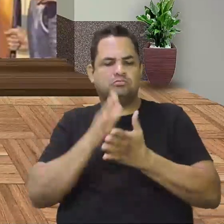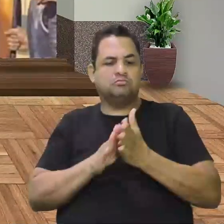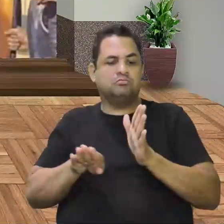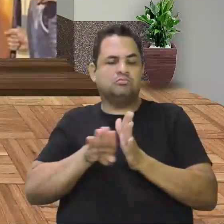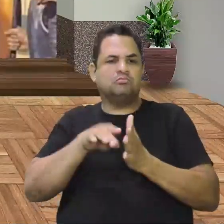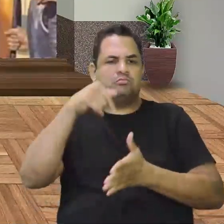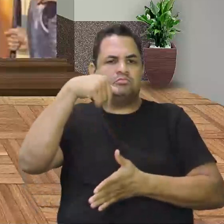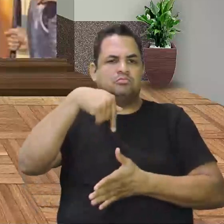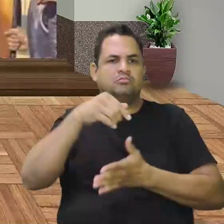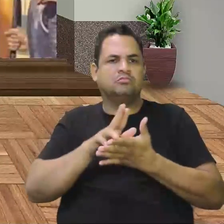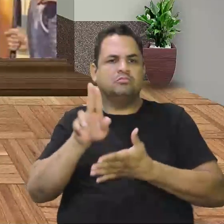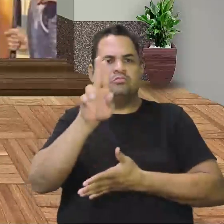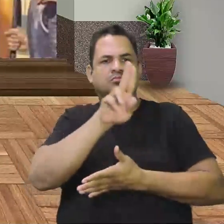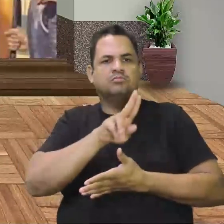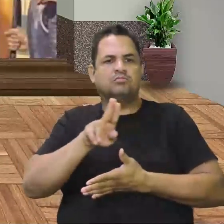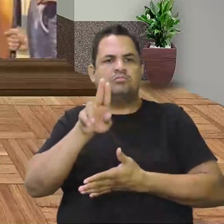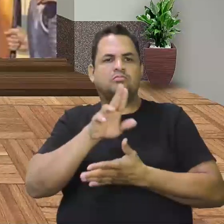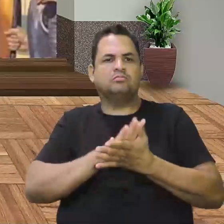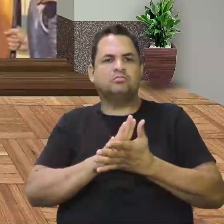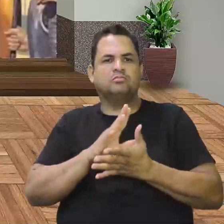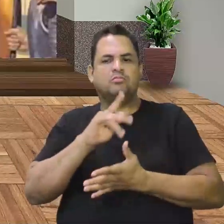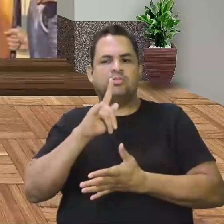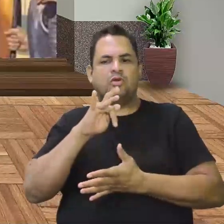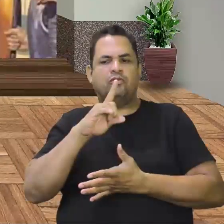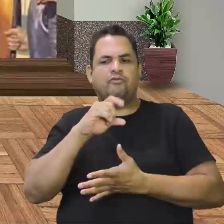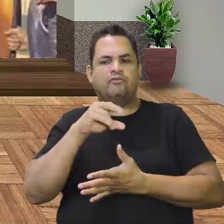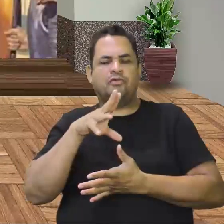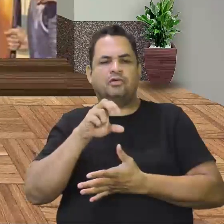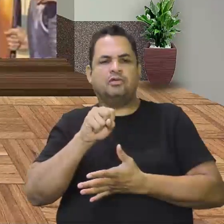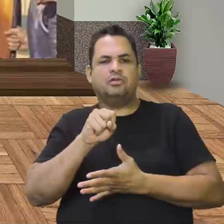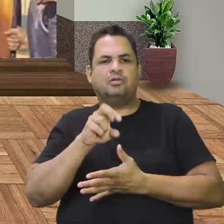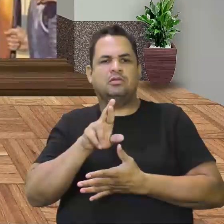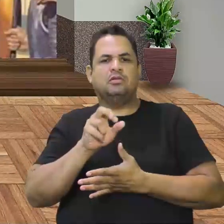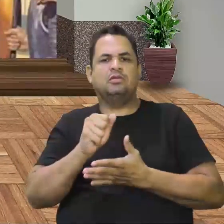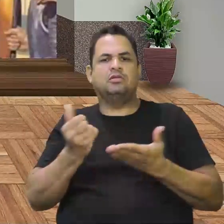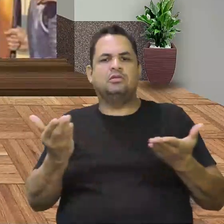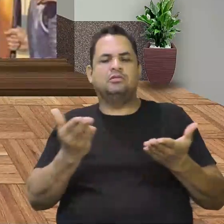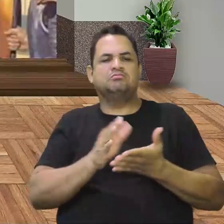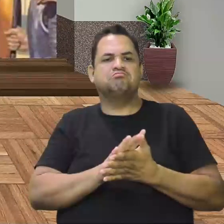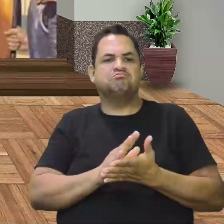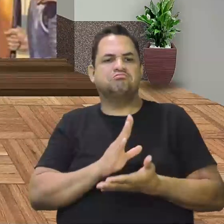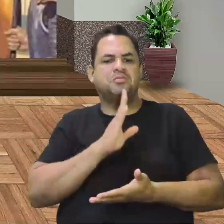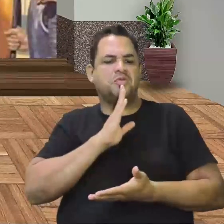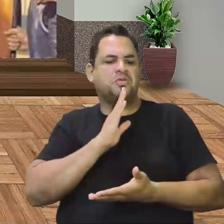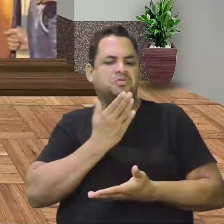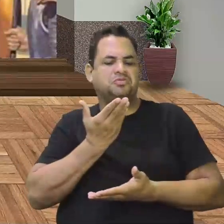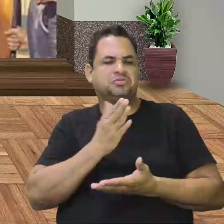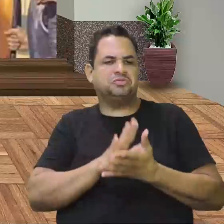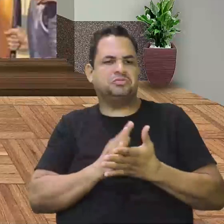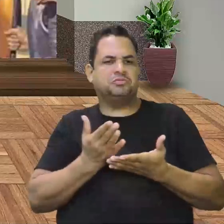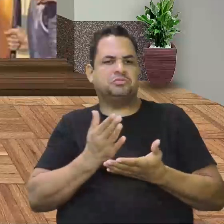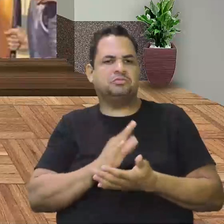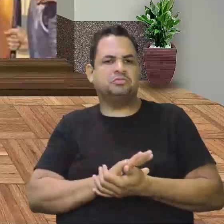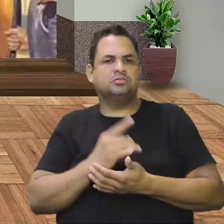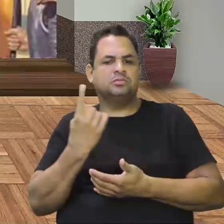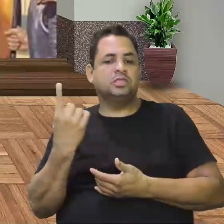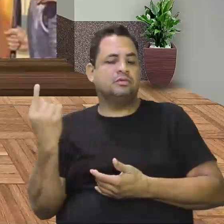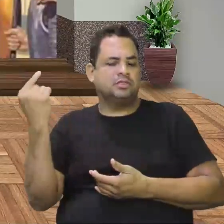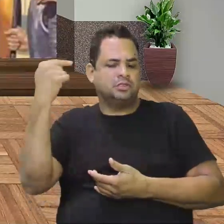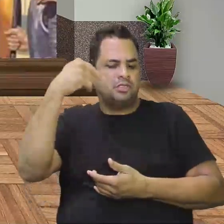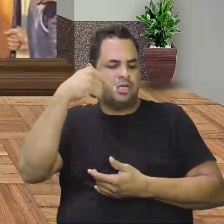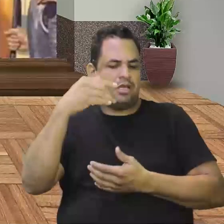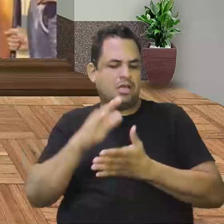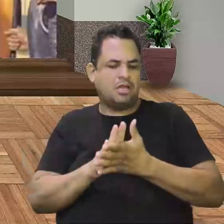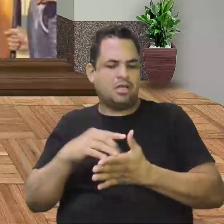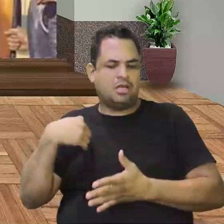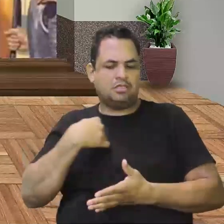eles vão utilizar da pólvora como poder que não era conhecida pelos povos da América. Até porque a pólvora veio lá da China e os